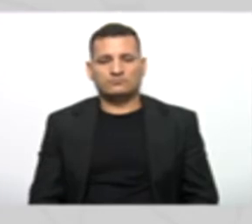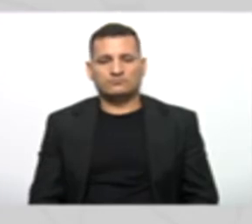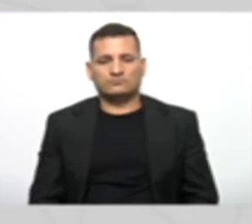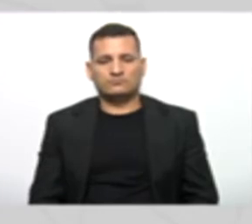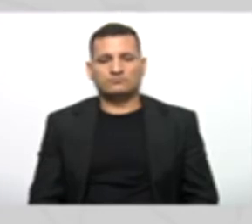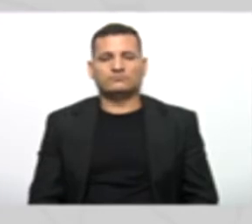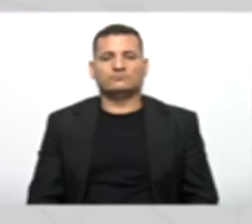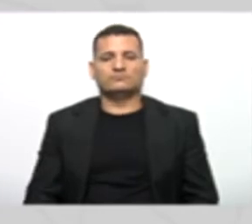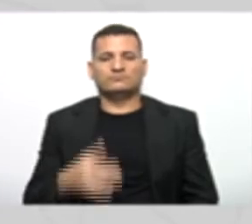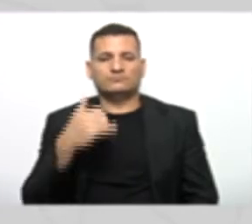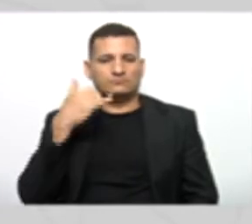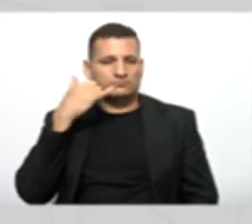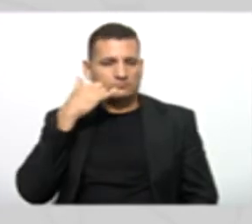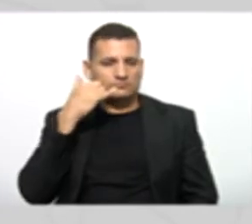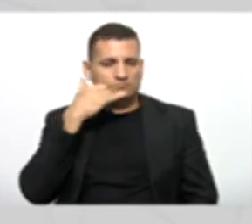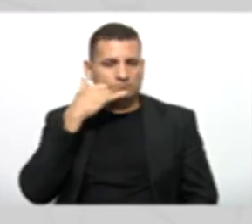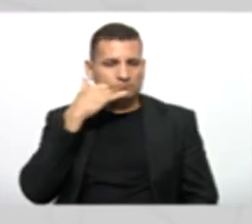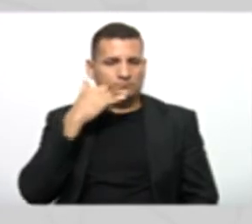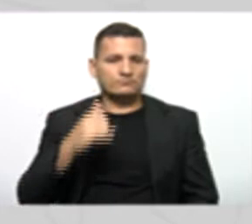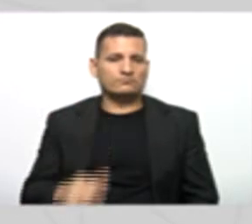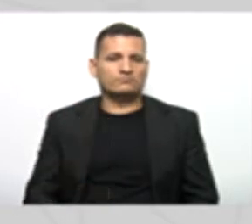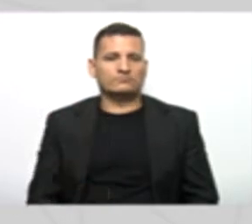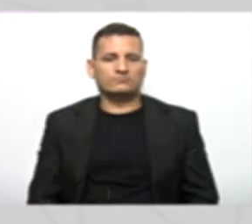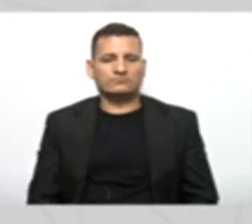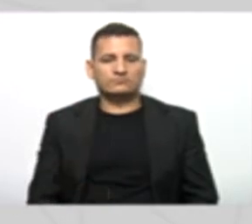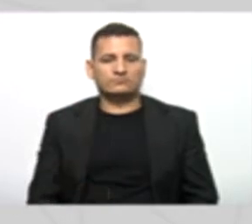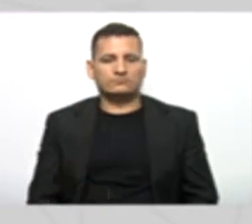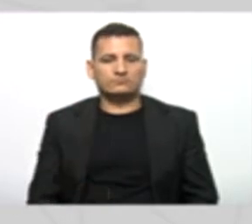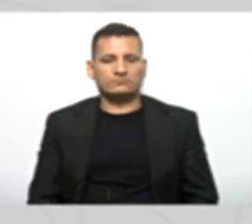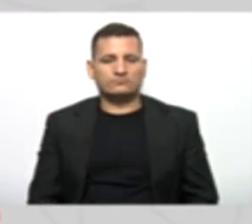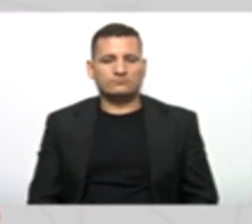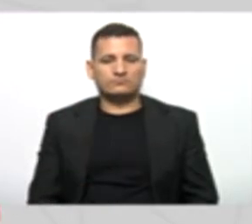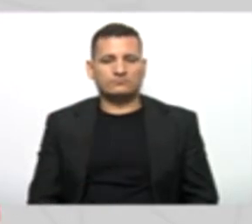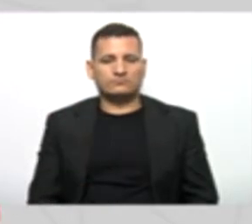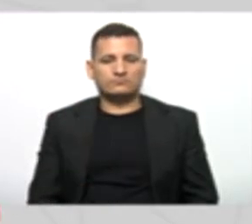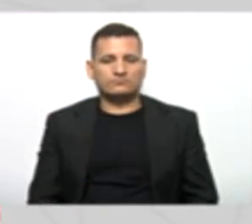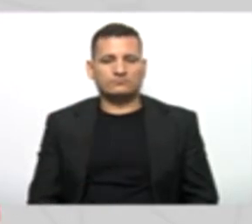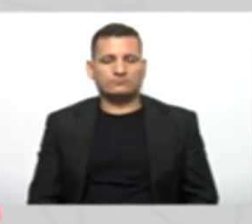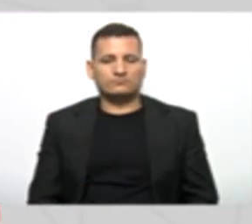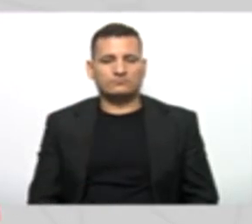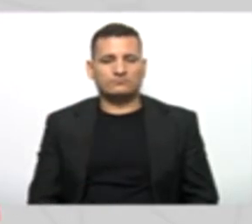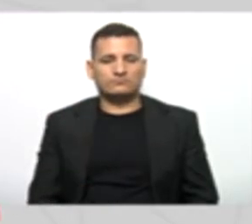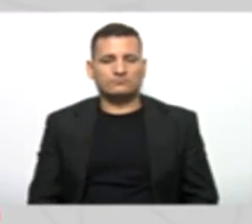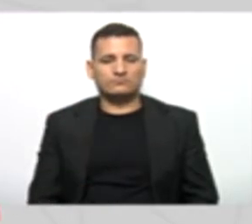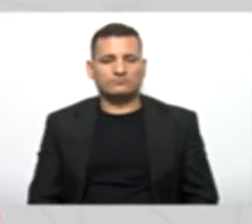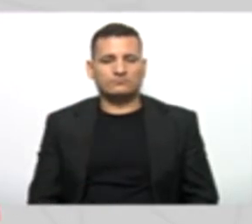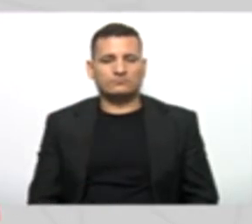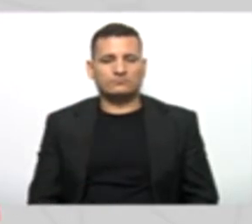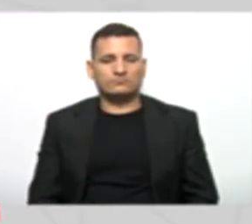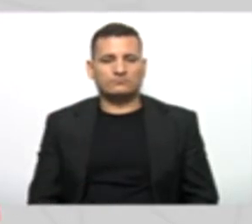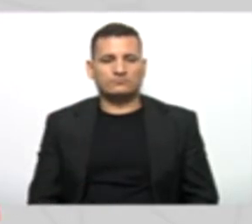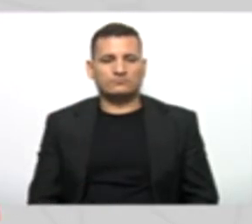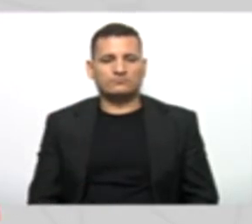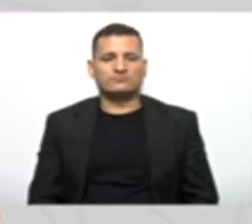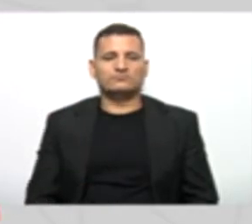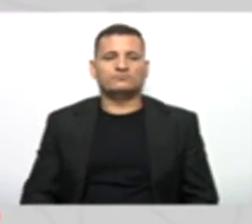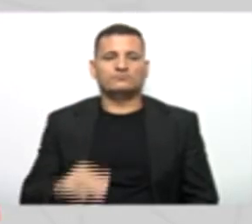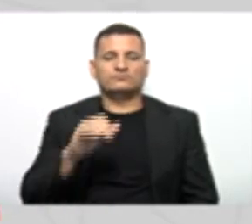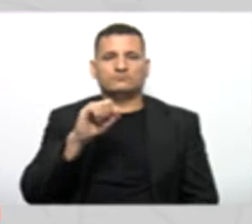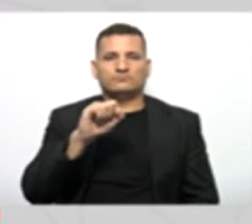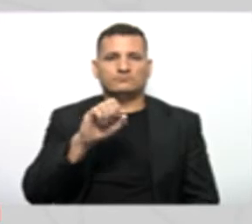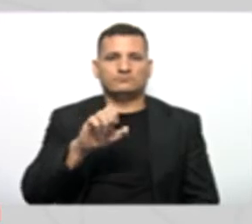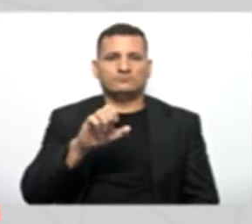Telefone Que são da classe Pessoa E Continuando Self